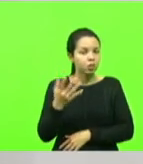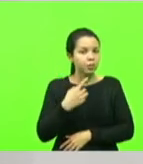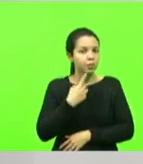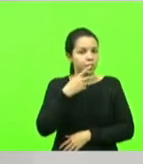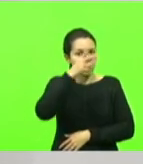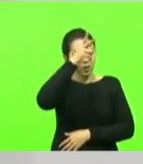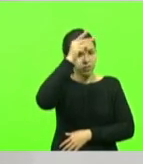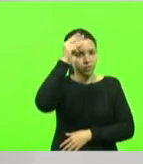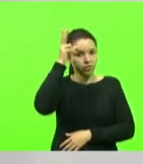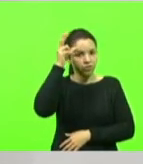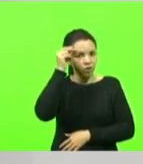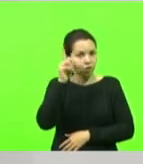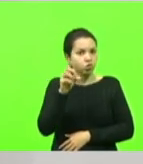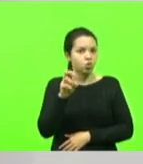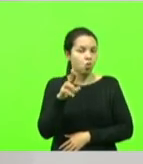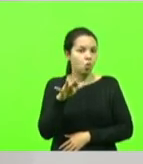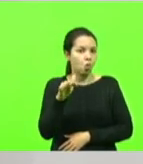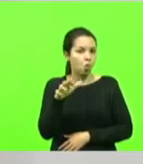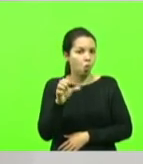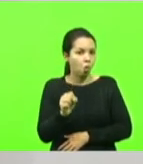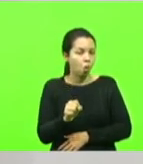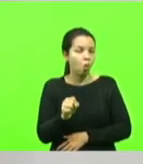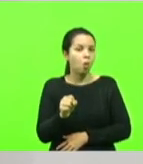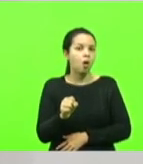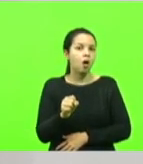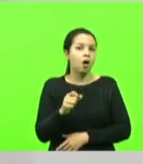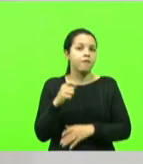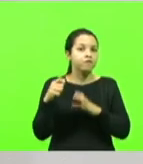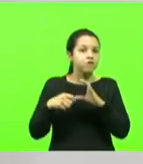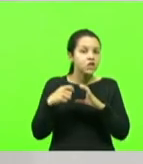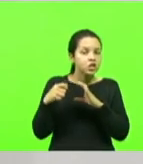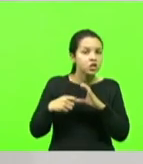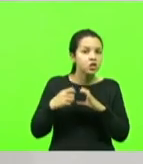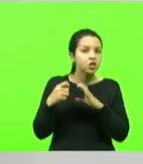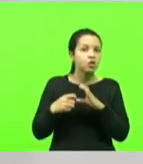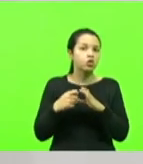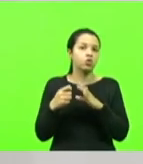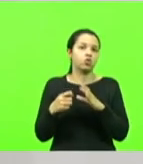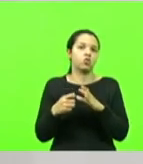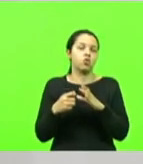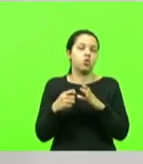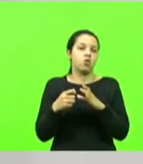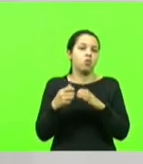um vídeo, desesperado, pedindo segurança,